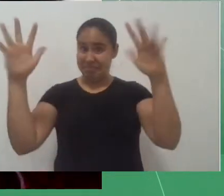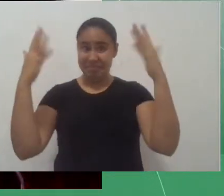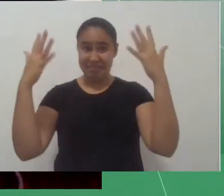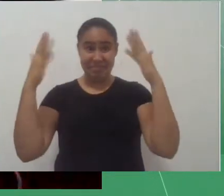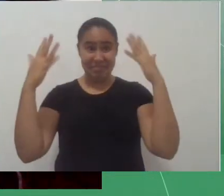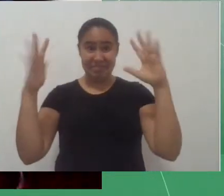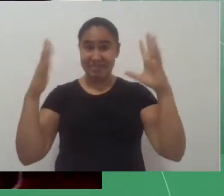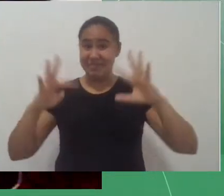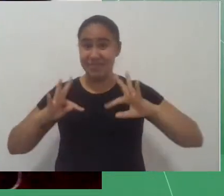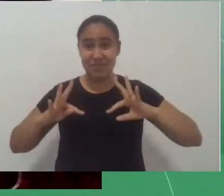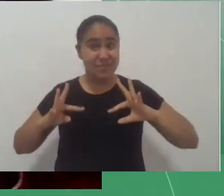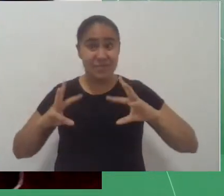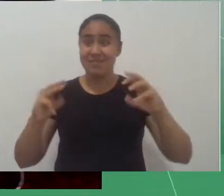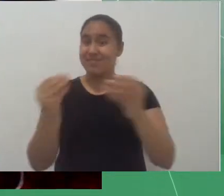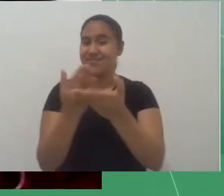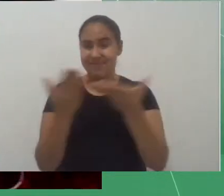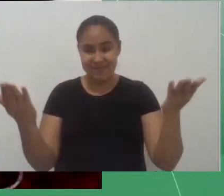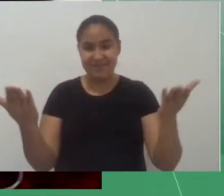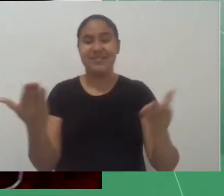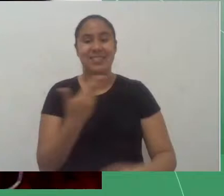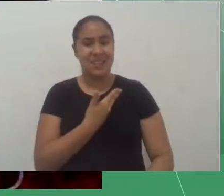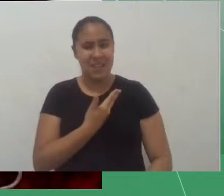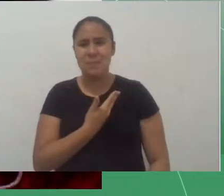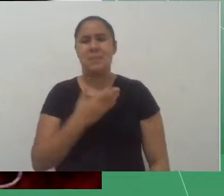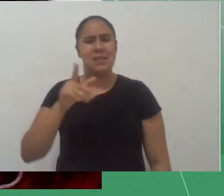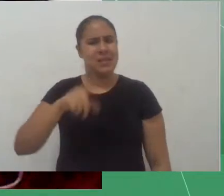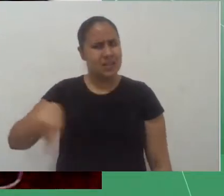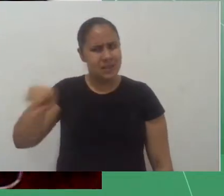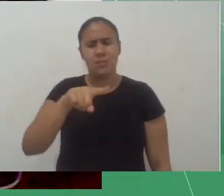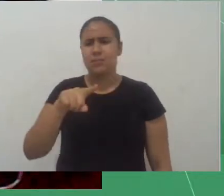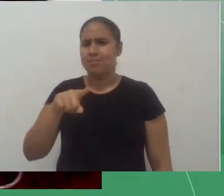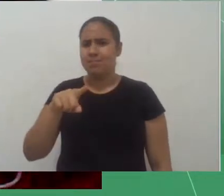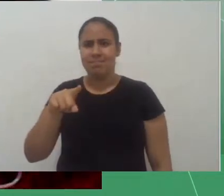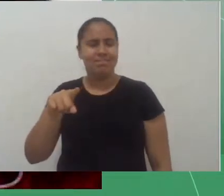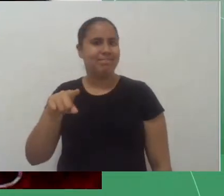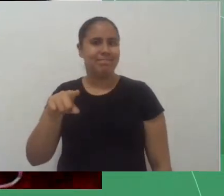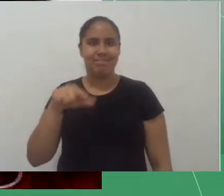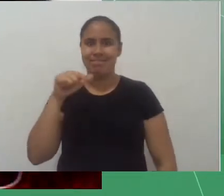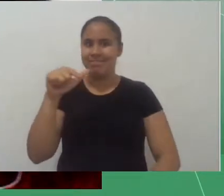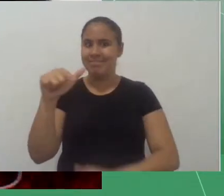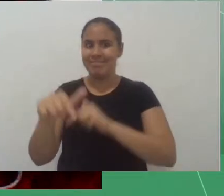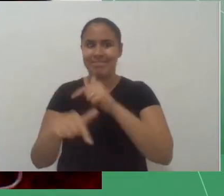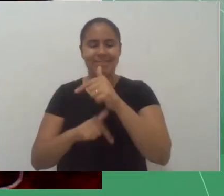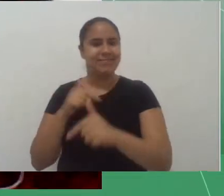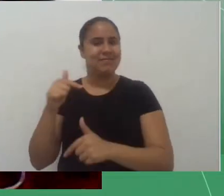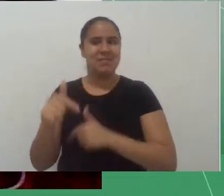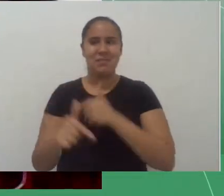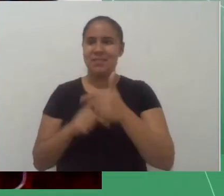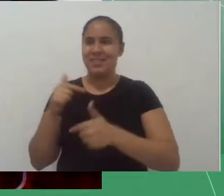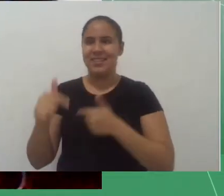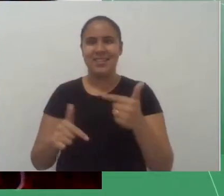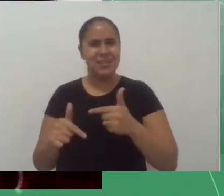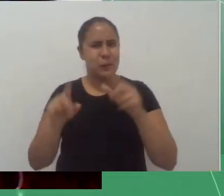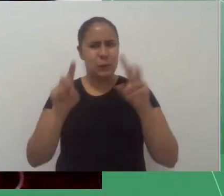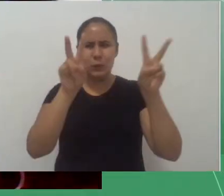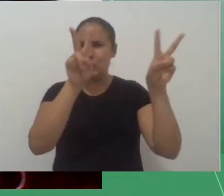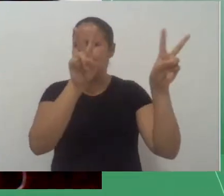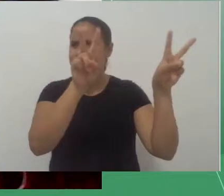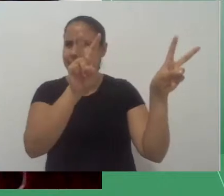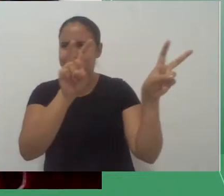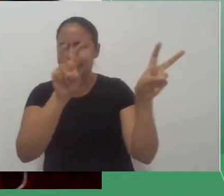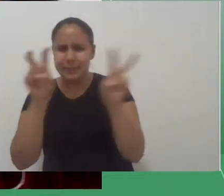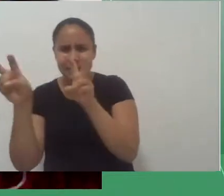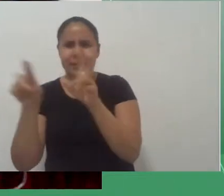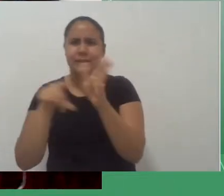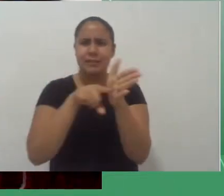colegas trabalhos muito muito bem temáticas bem